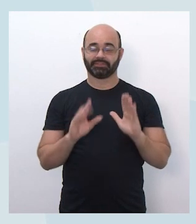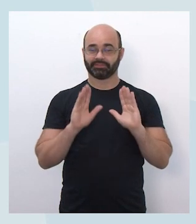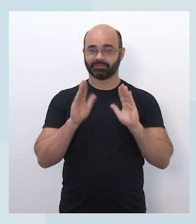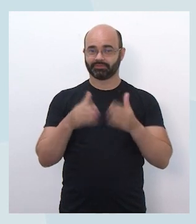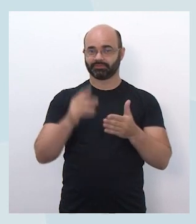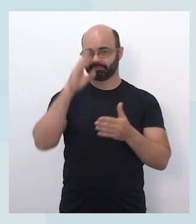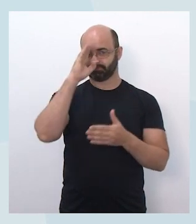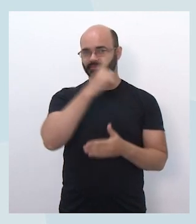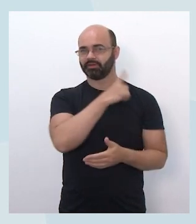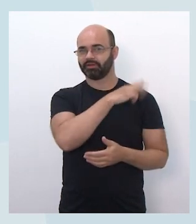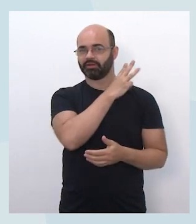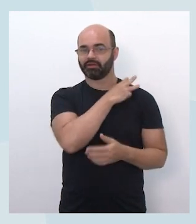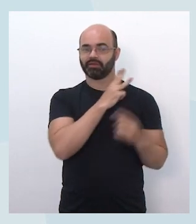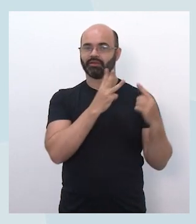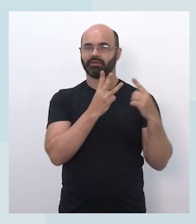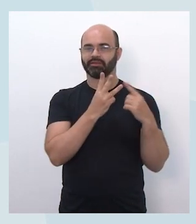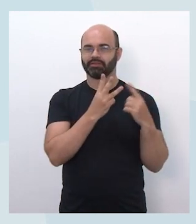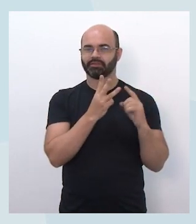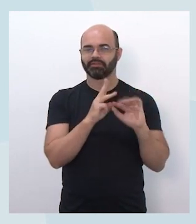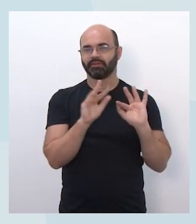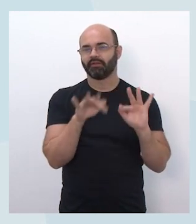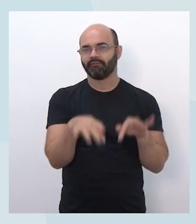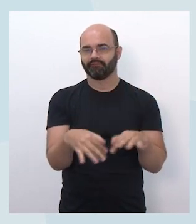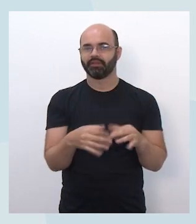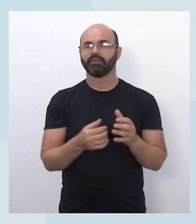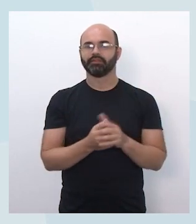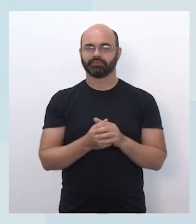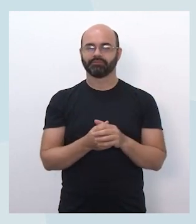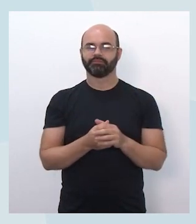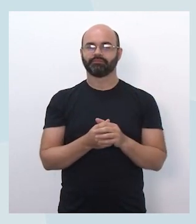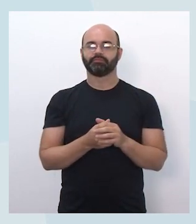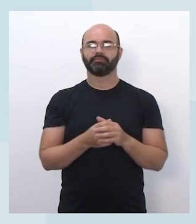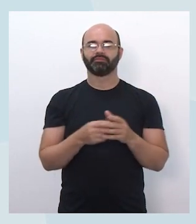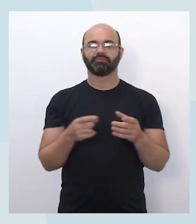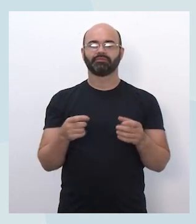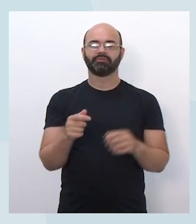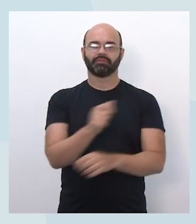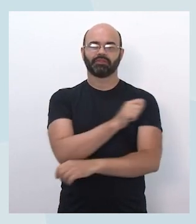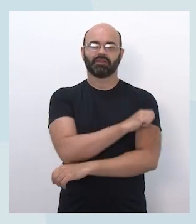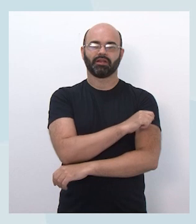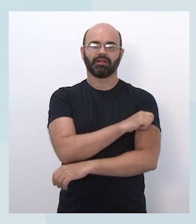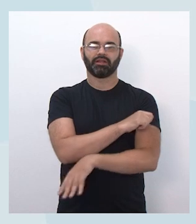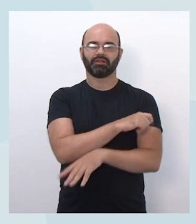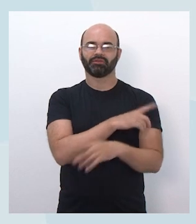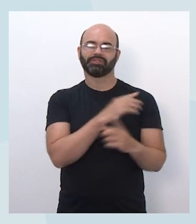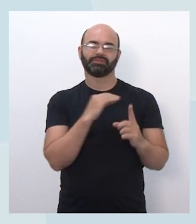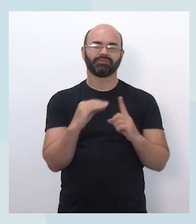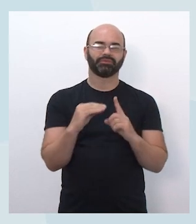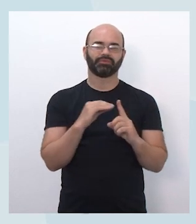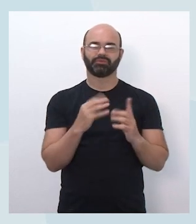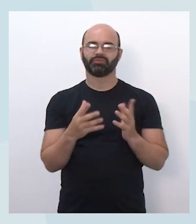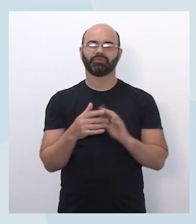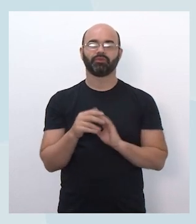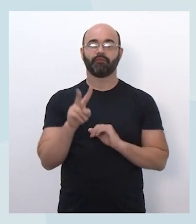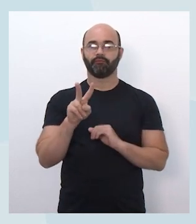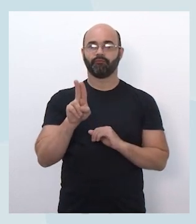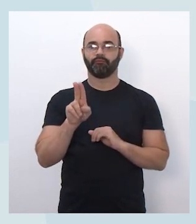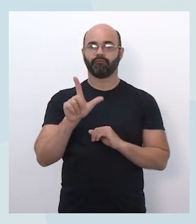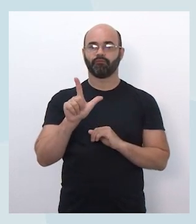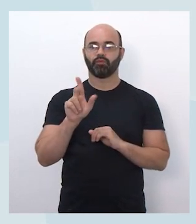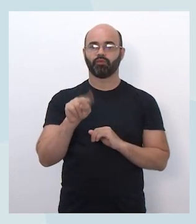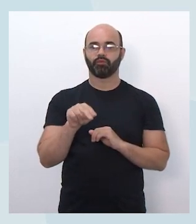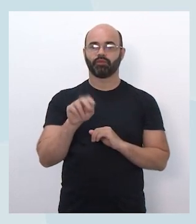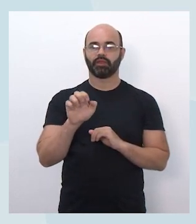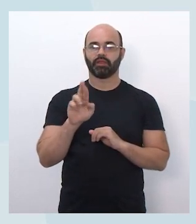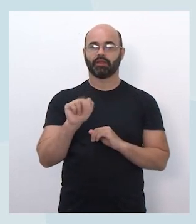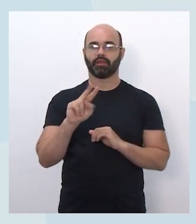ensino médio, com uma priorização para os alunos vulneráveis. Na segunda parte, a vai falar um pouco melhor sobre essa priorização, que ela também